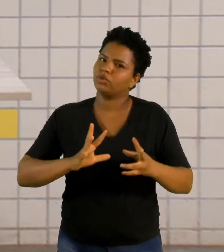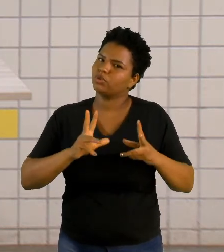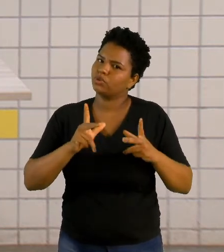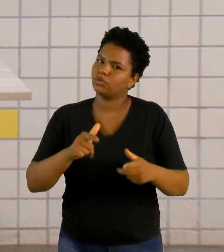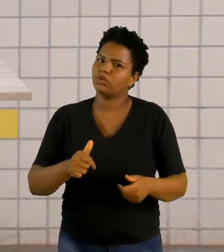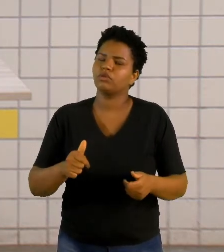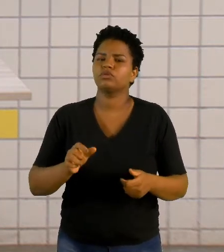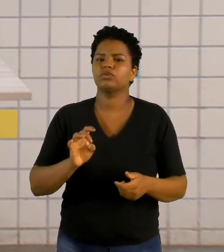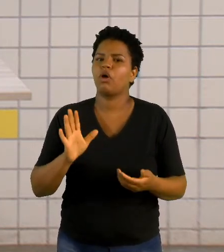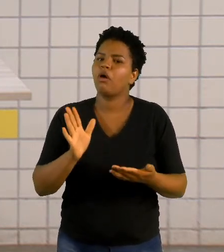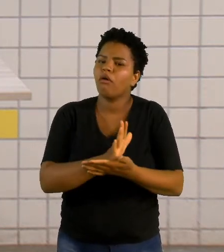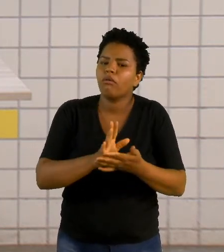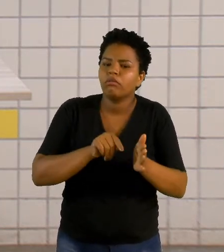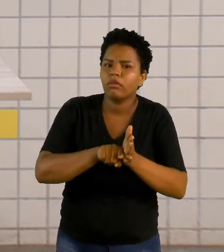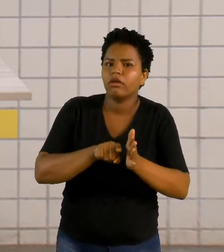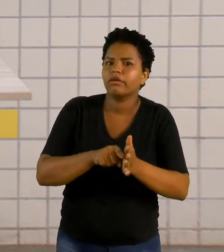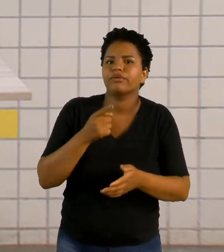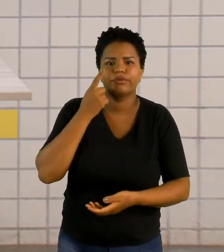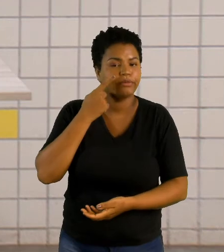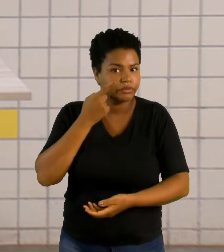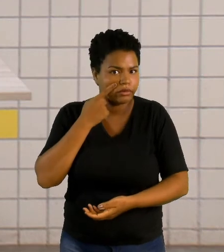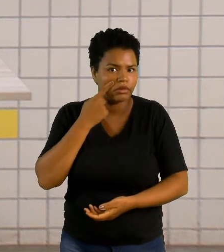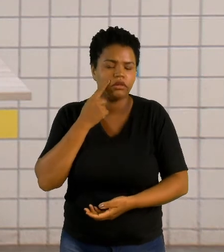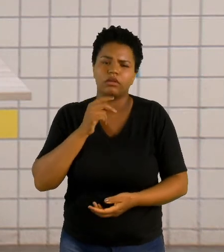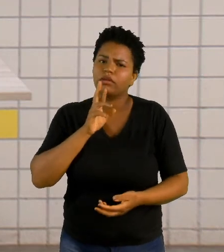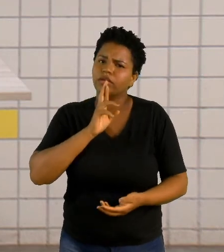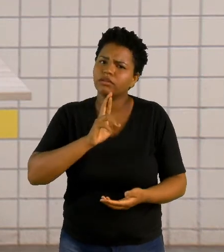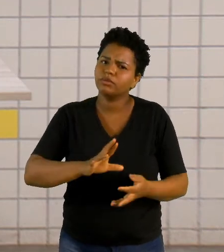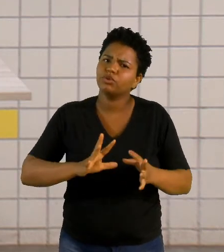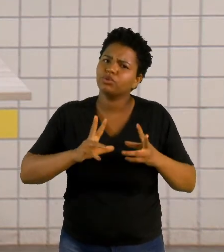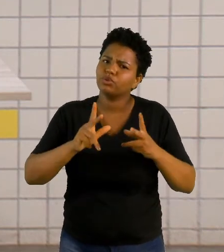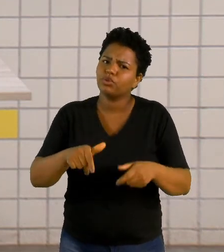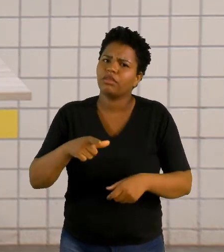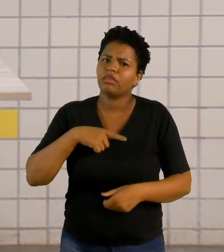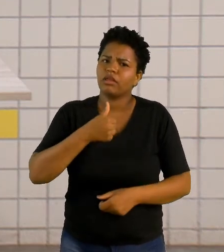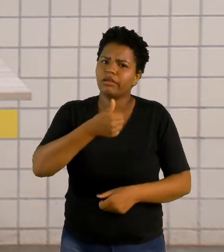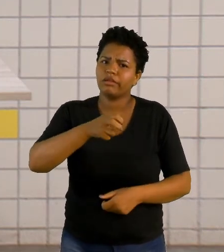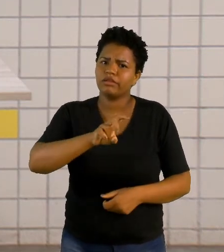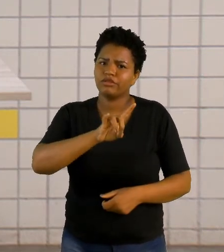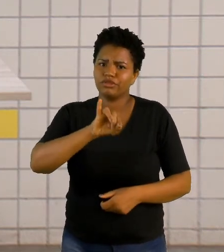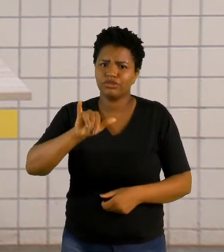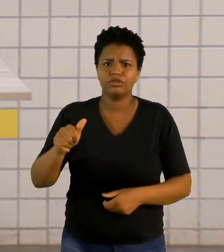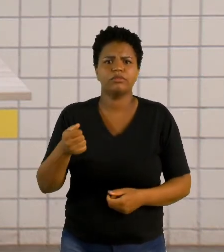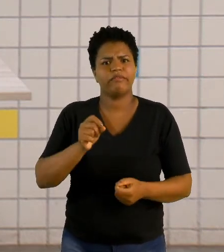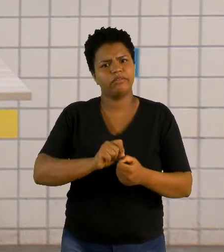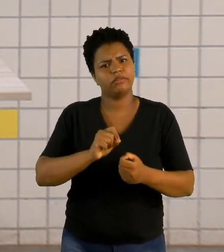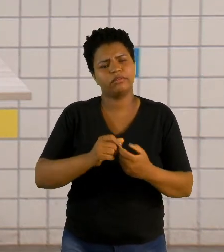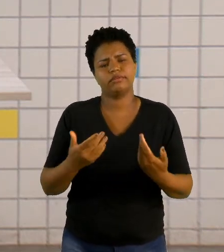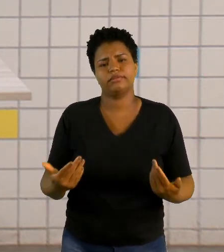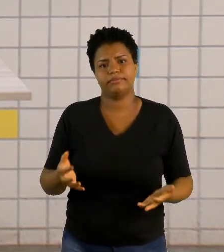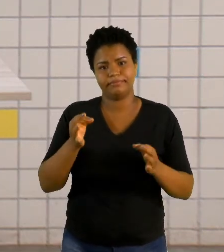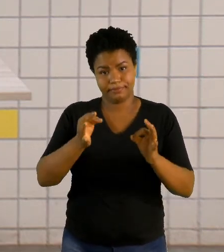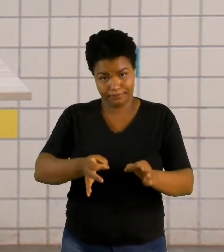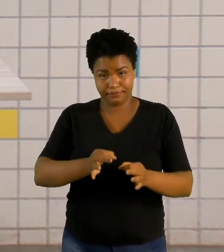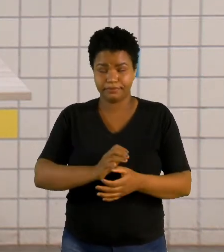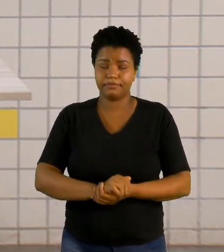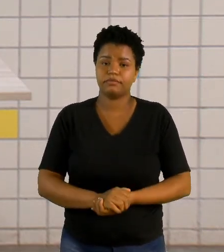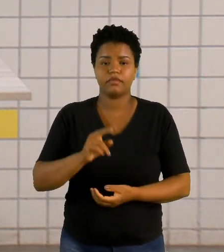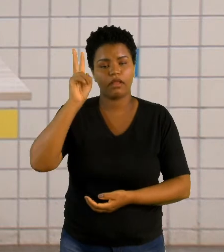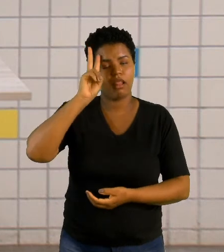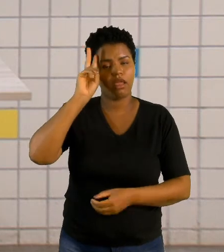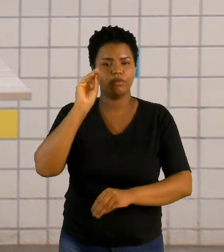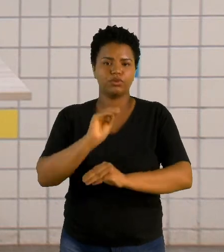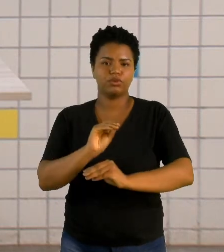umas questõezinhas e está devolvendo. Responda tudo, vocês têm 15 dias para fazer, tá certo? Lembrem-se dos cuidados